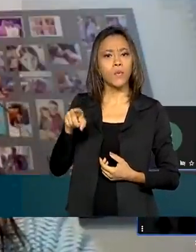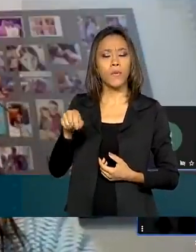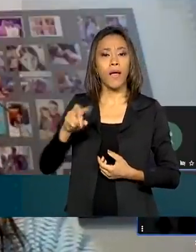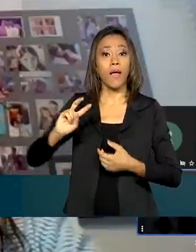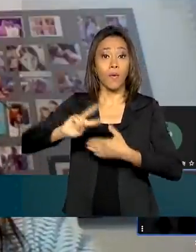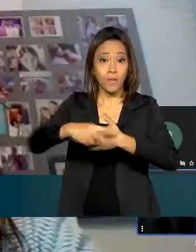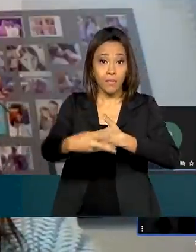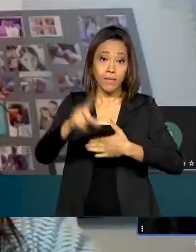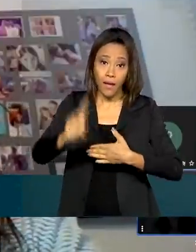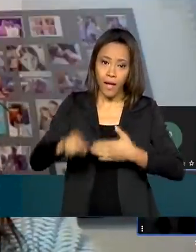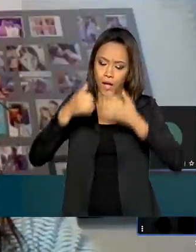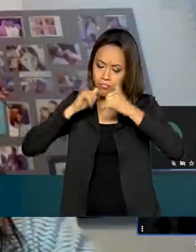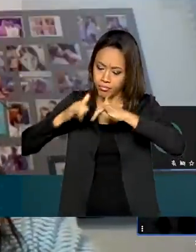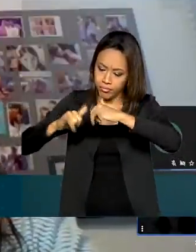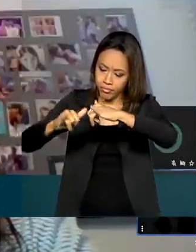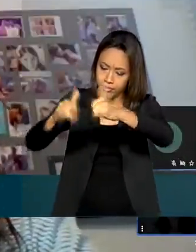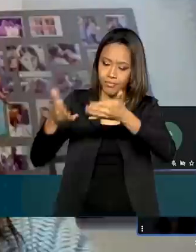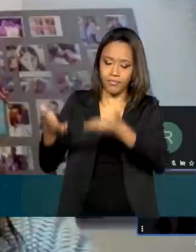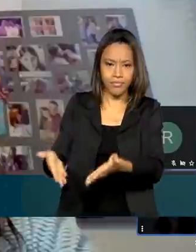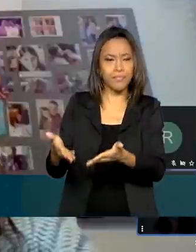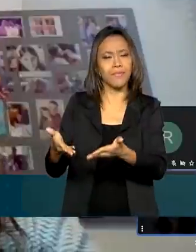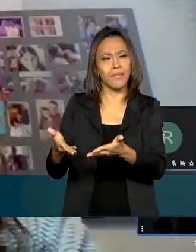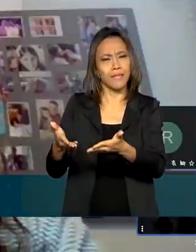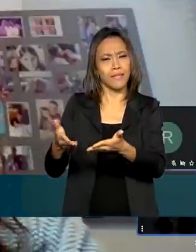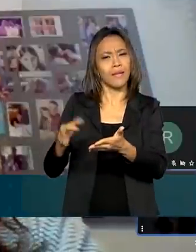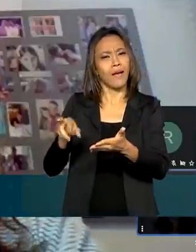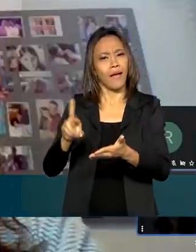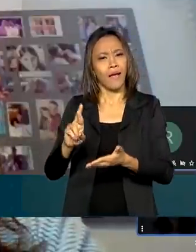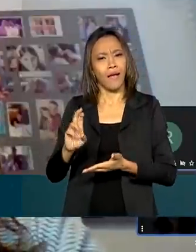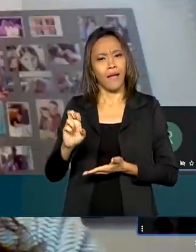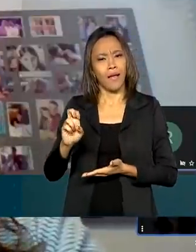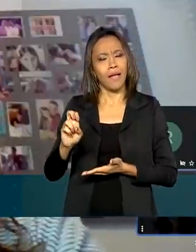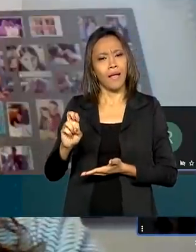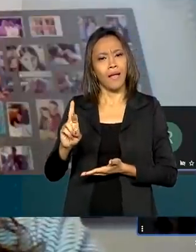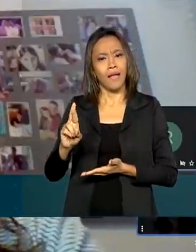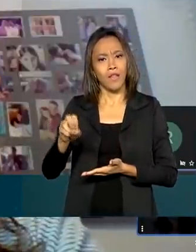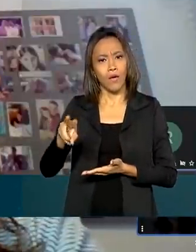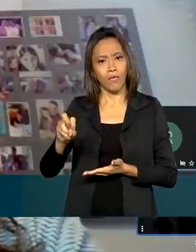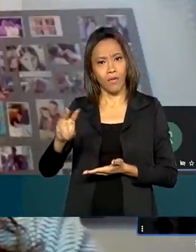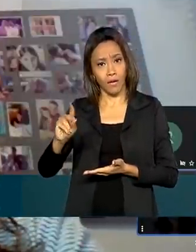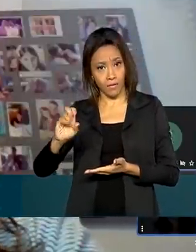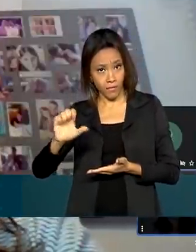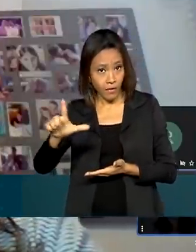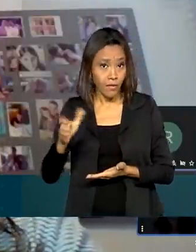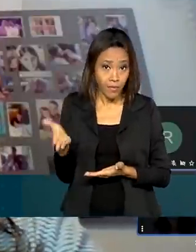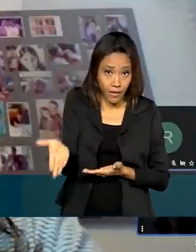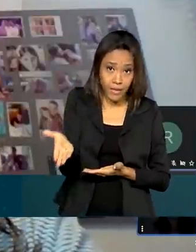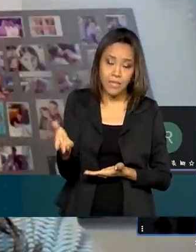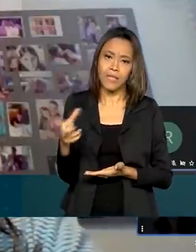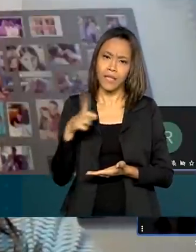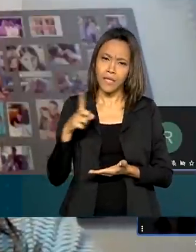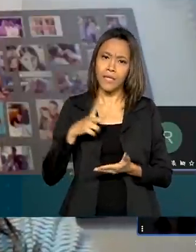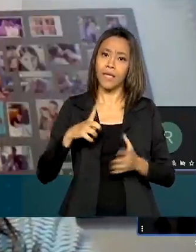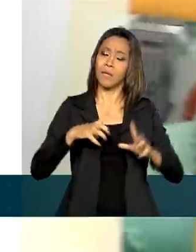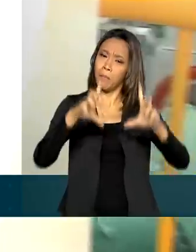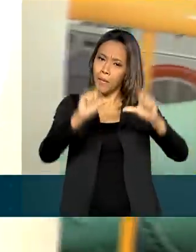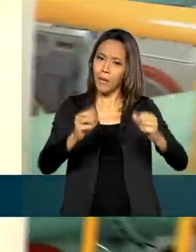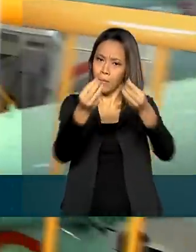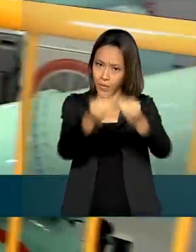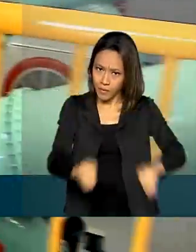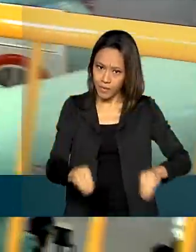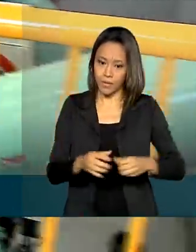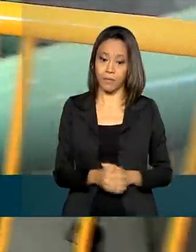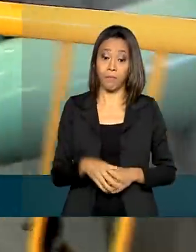é a geração de energia, uma energia limpa, renovável e que tem um baixo impacto ambiental.